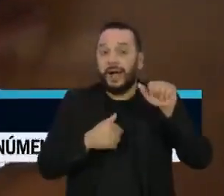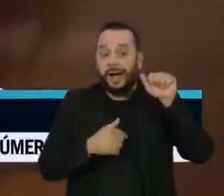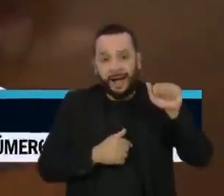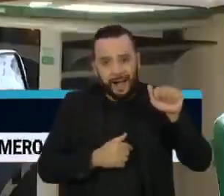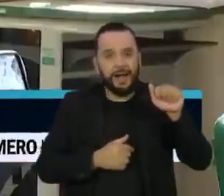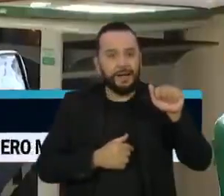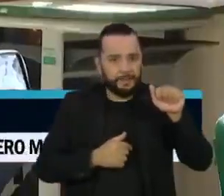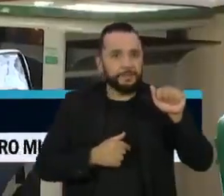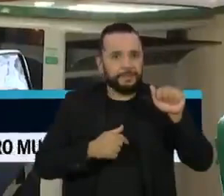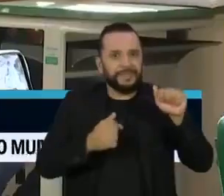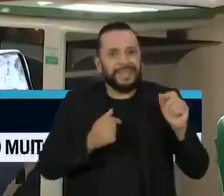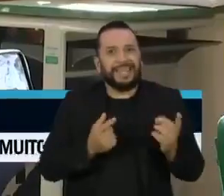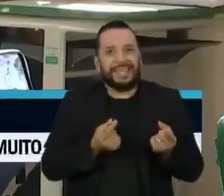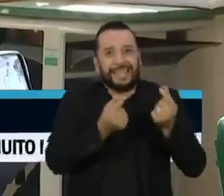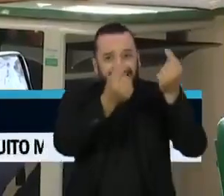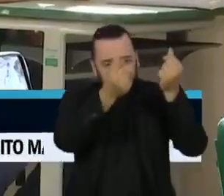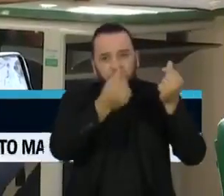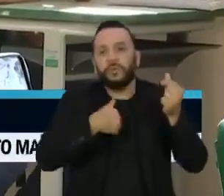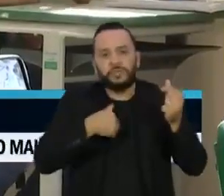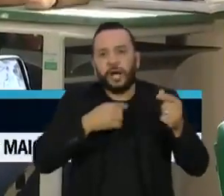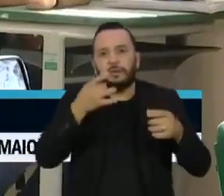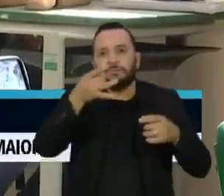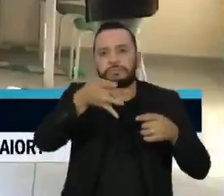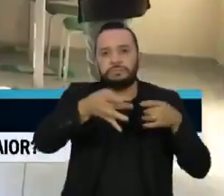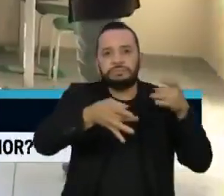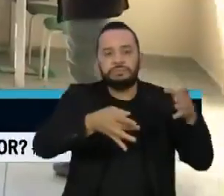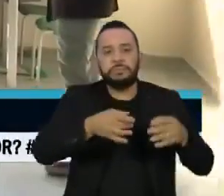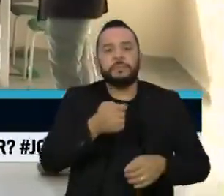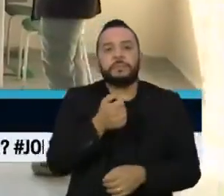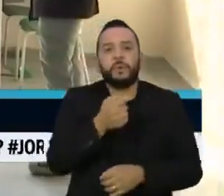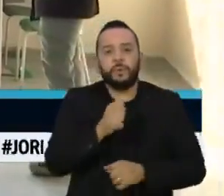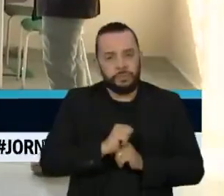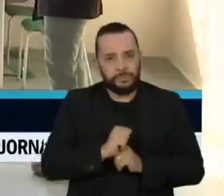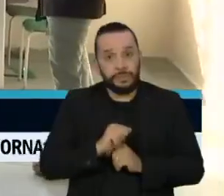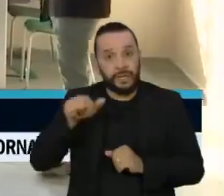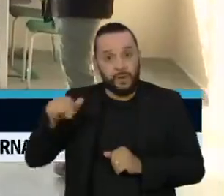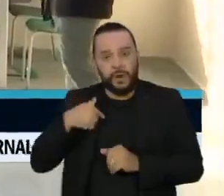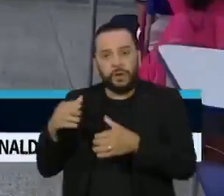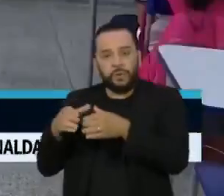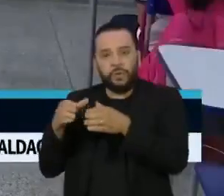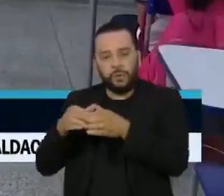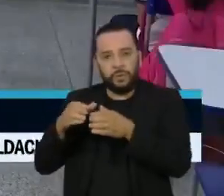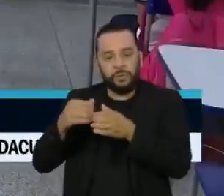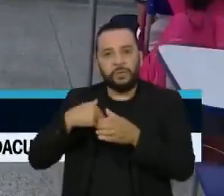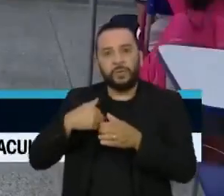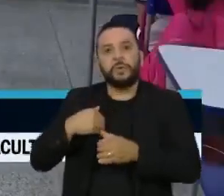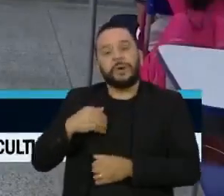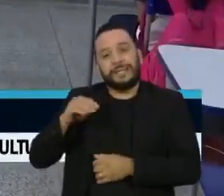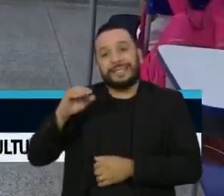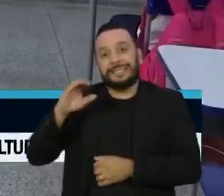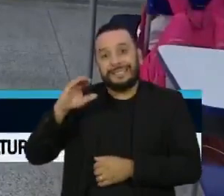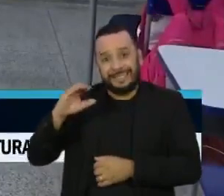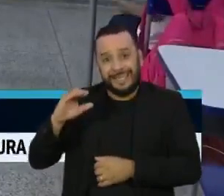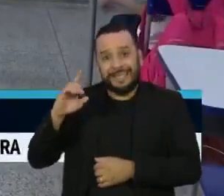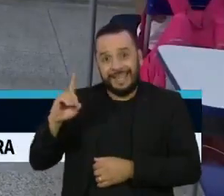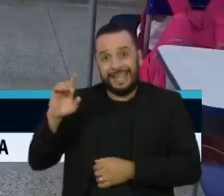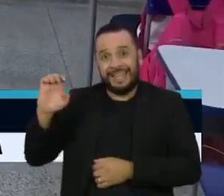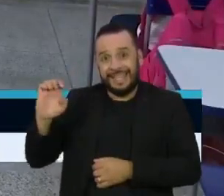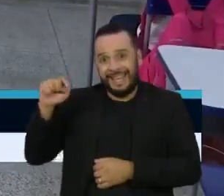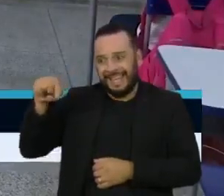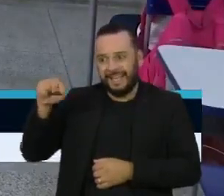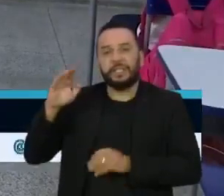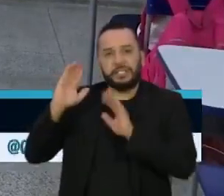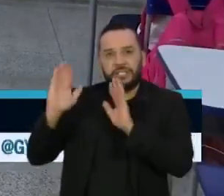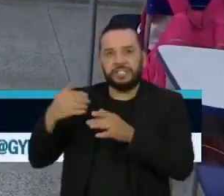7%. Já nas classes D e E, mais vulneráveis e concentradas na educação pública, a taxa